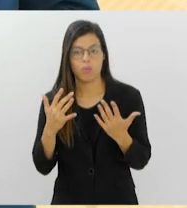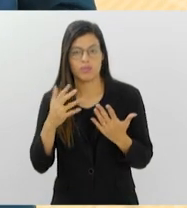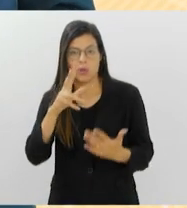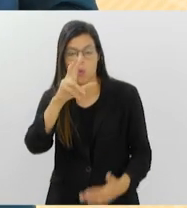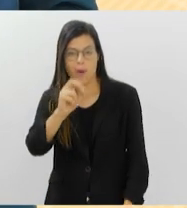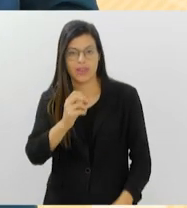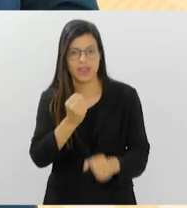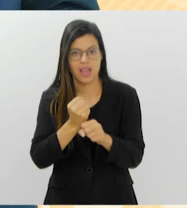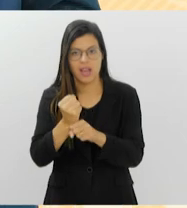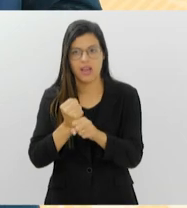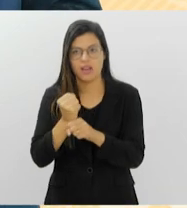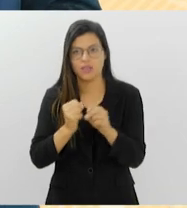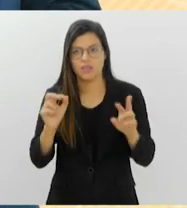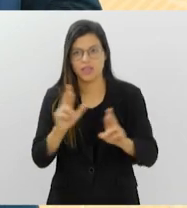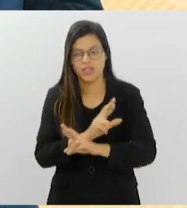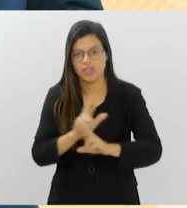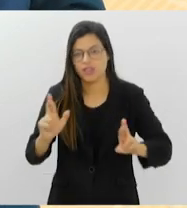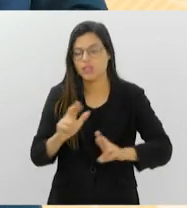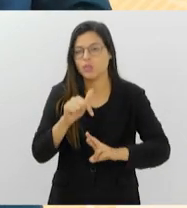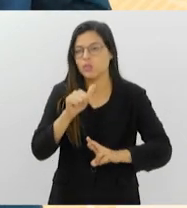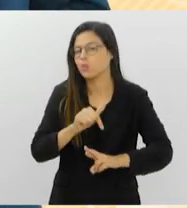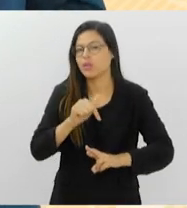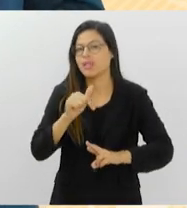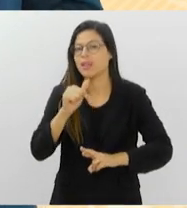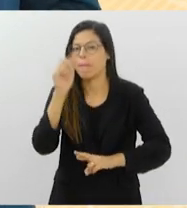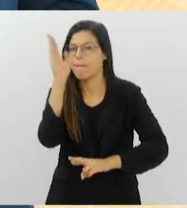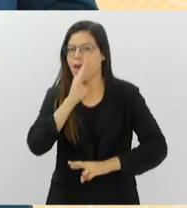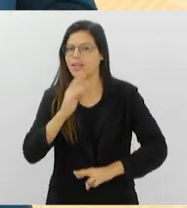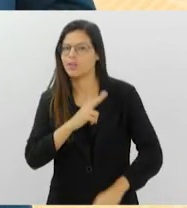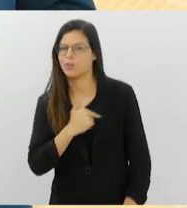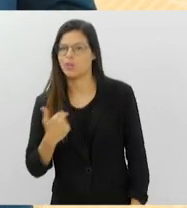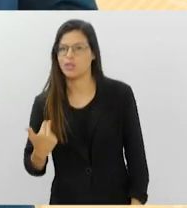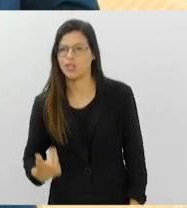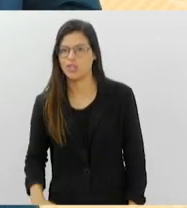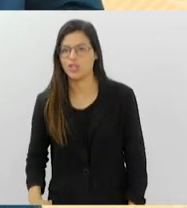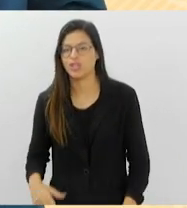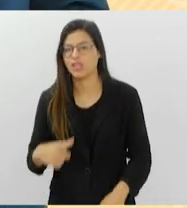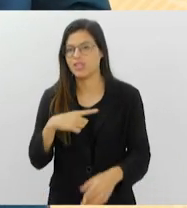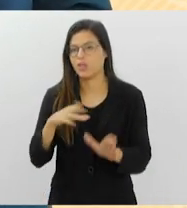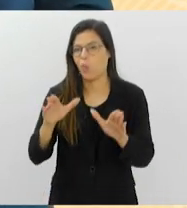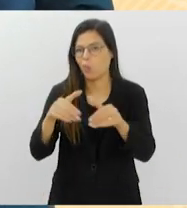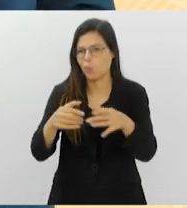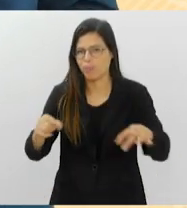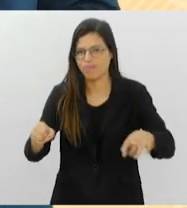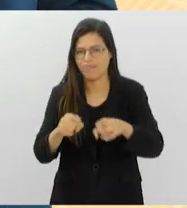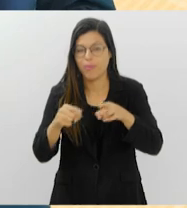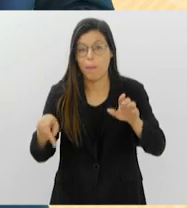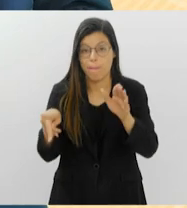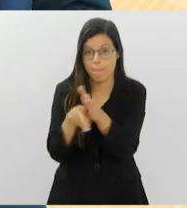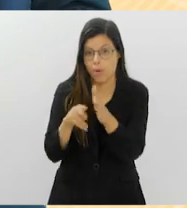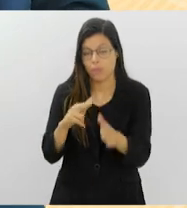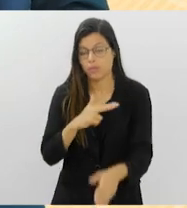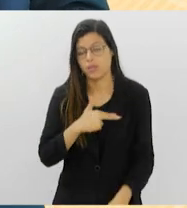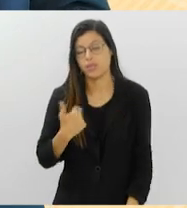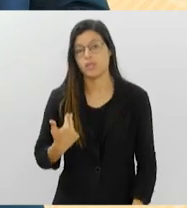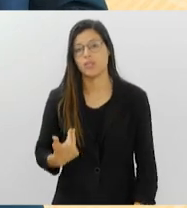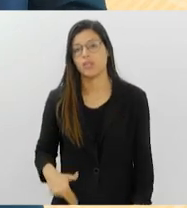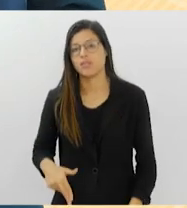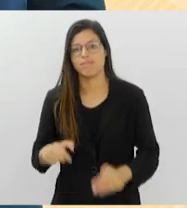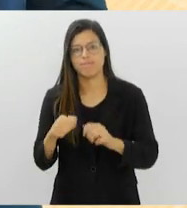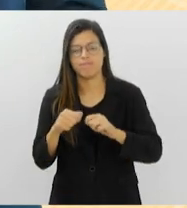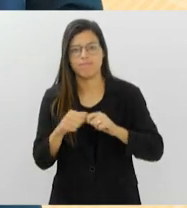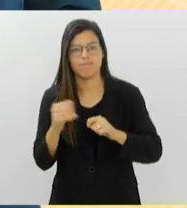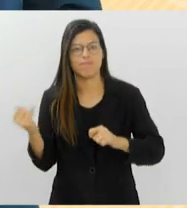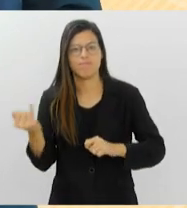das relações diplomáticas entre Brasil e China, a Camerata da Orquestra Sinfônica Nacional da China realiza uma importante turnê